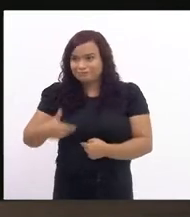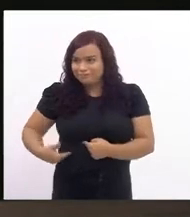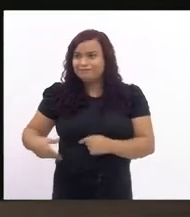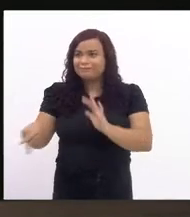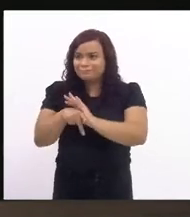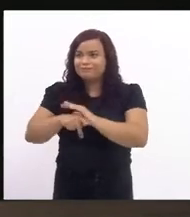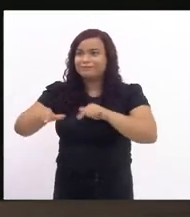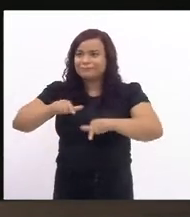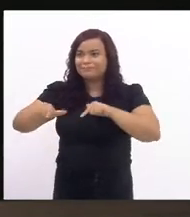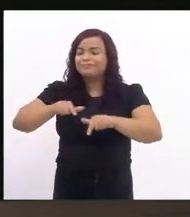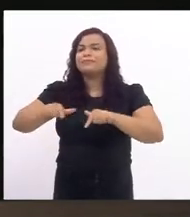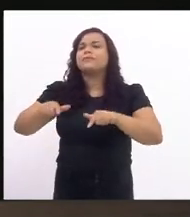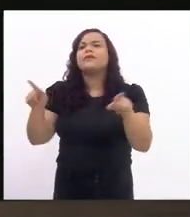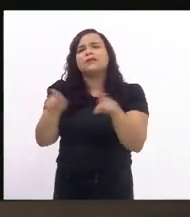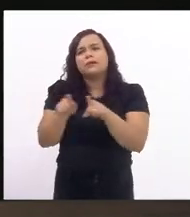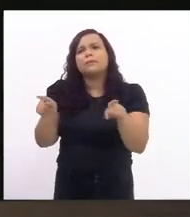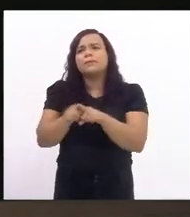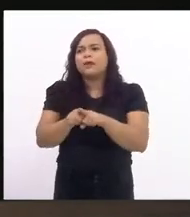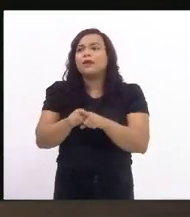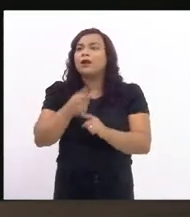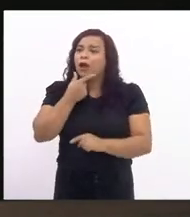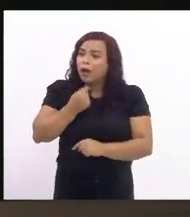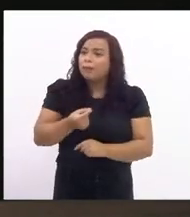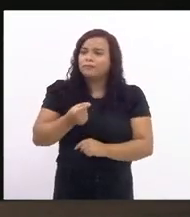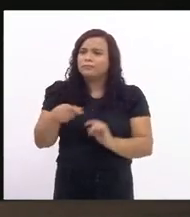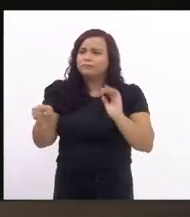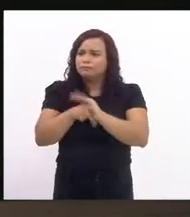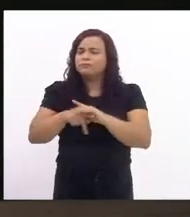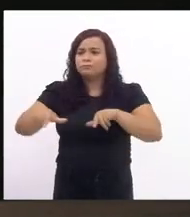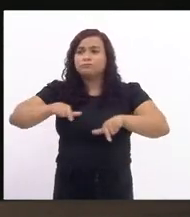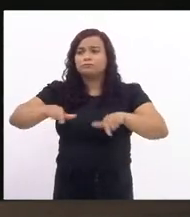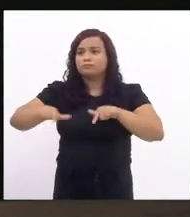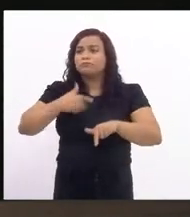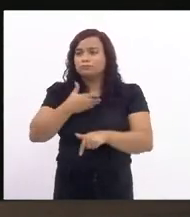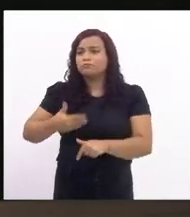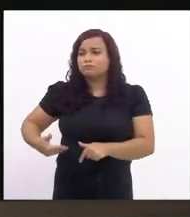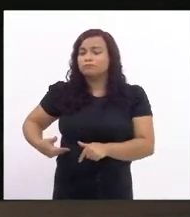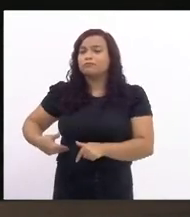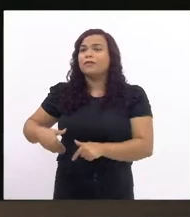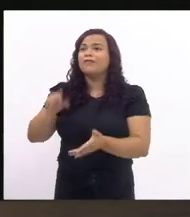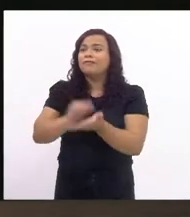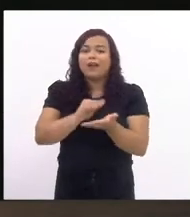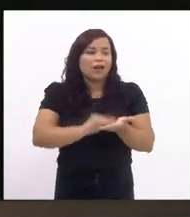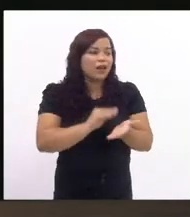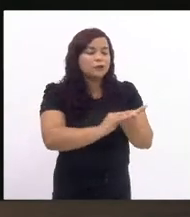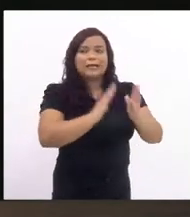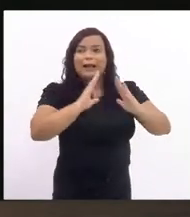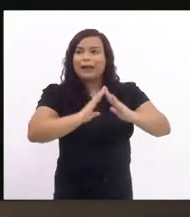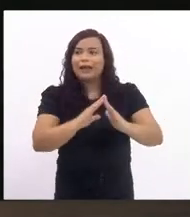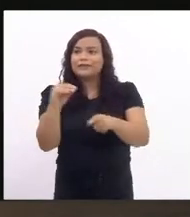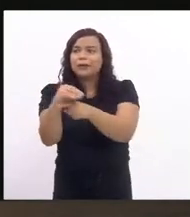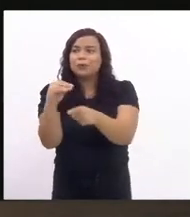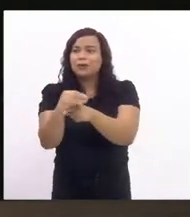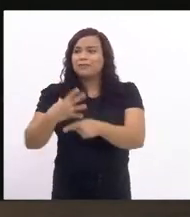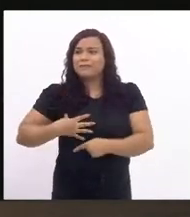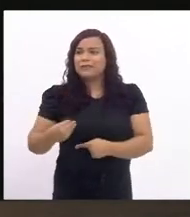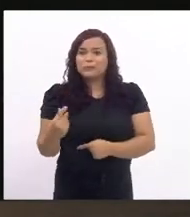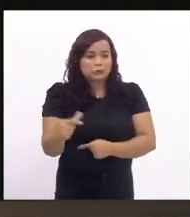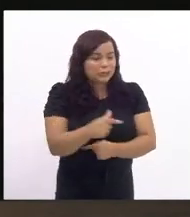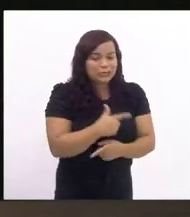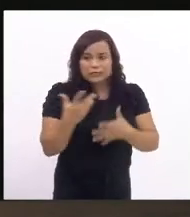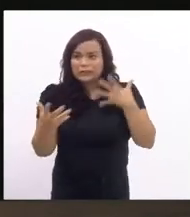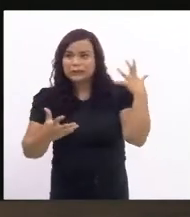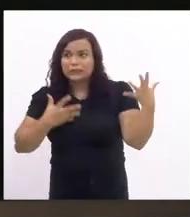também do serviço público que carecem desse espaço de cuidado para as suas crianças a gente espera que ele sirva